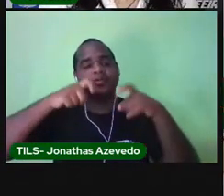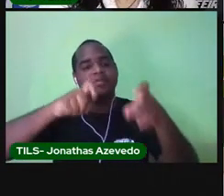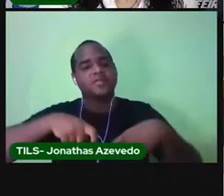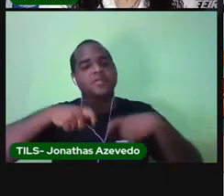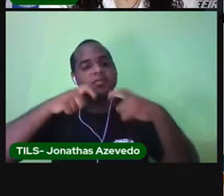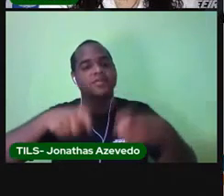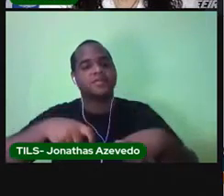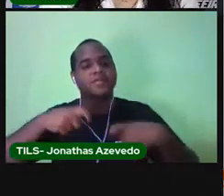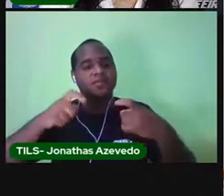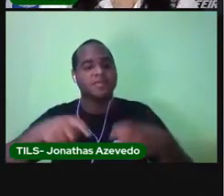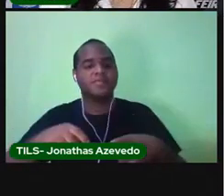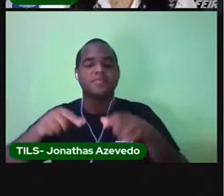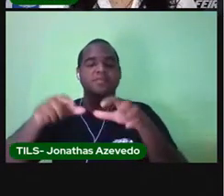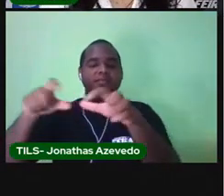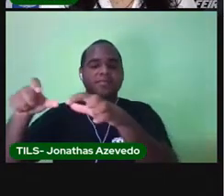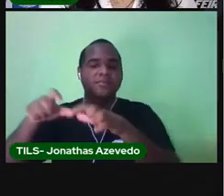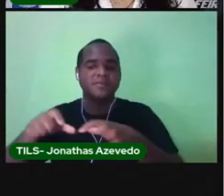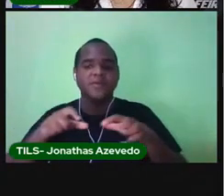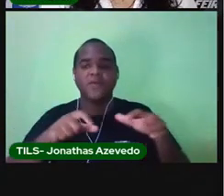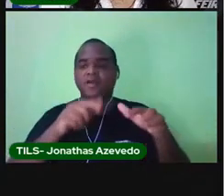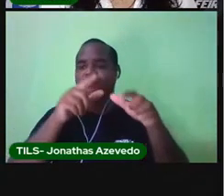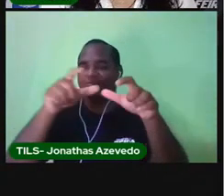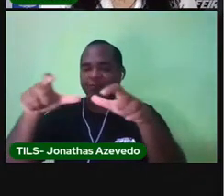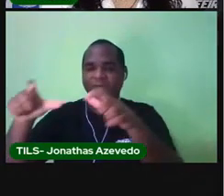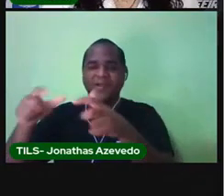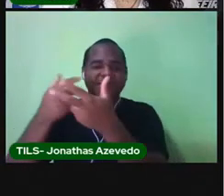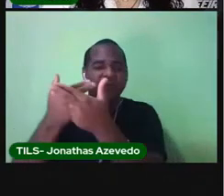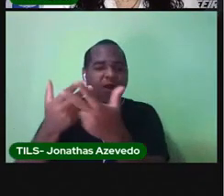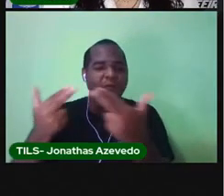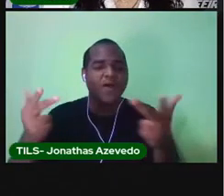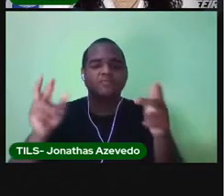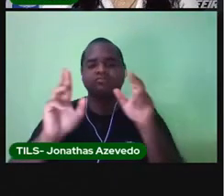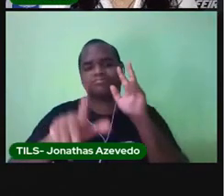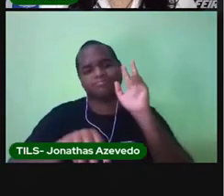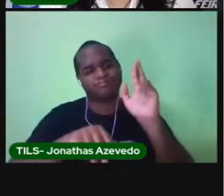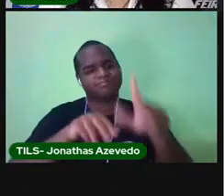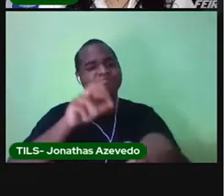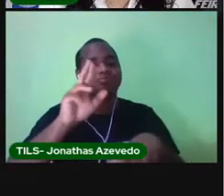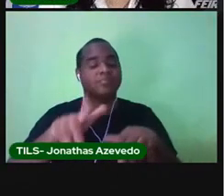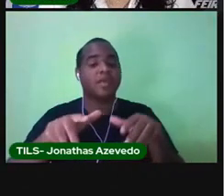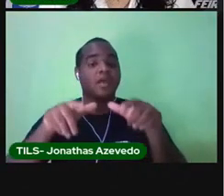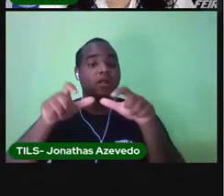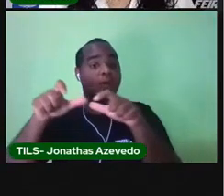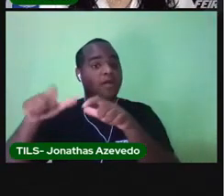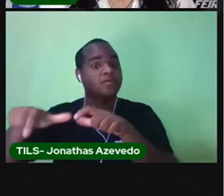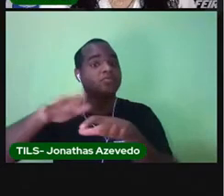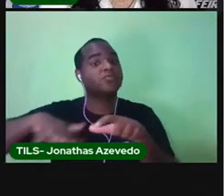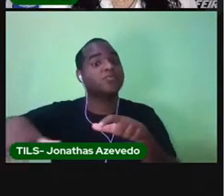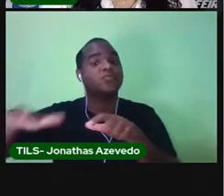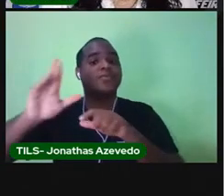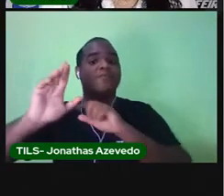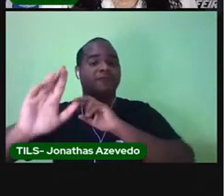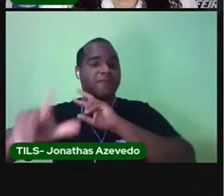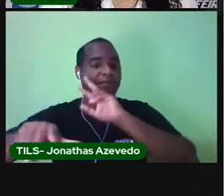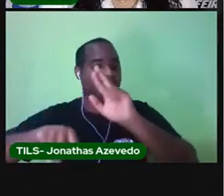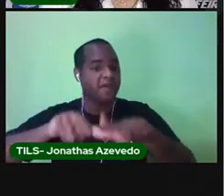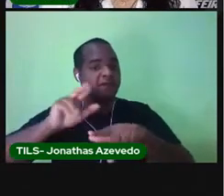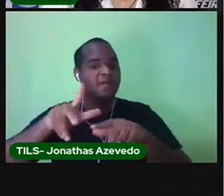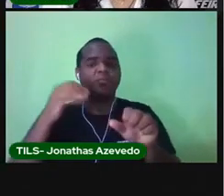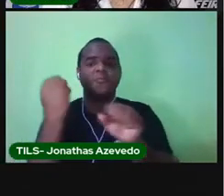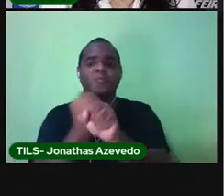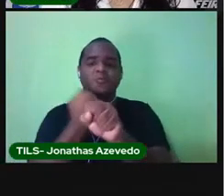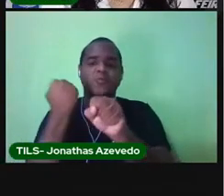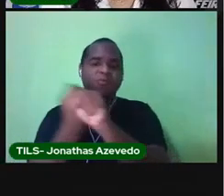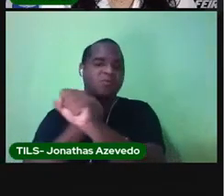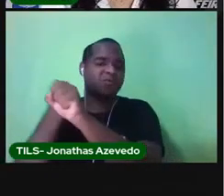Os bairros não são todos iguais. Eles têm tamanhos diferentes, construções